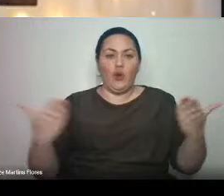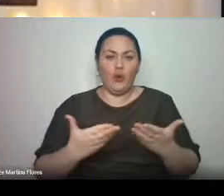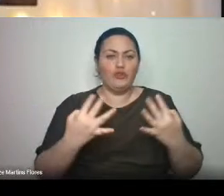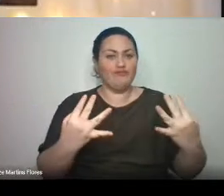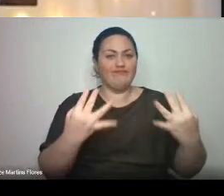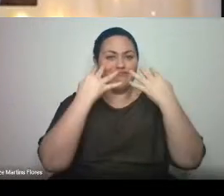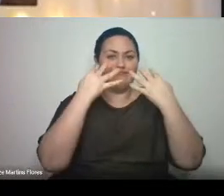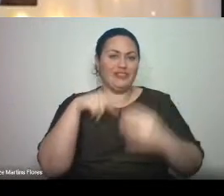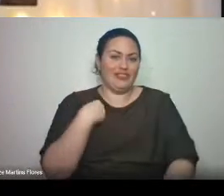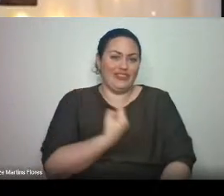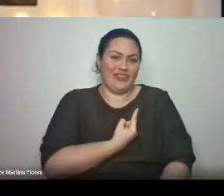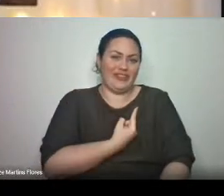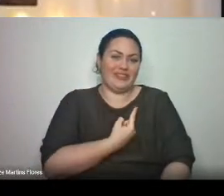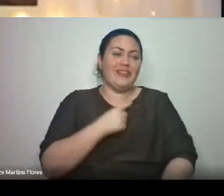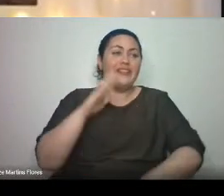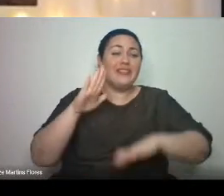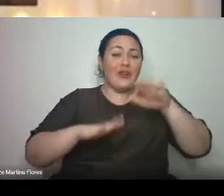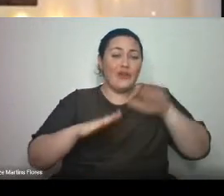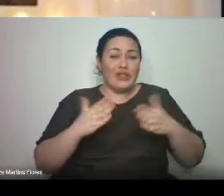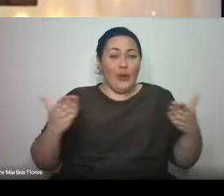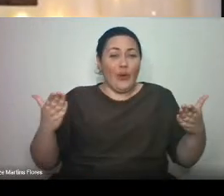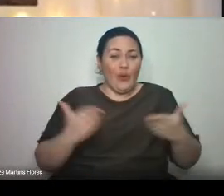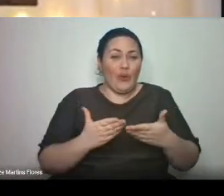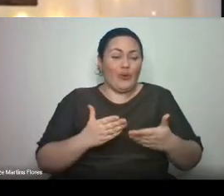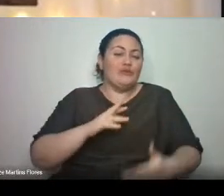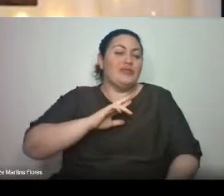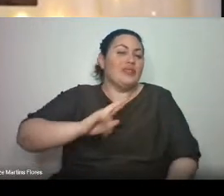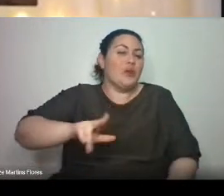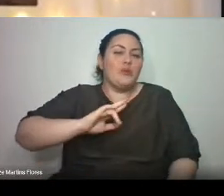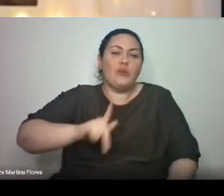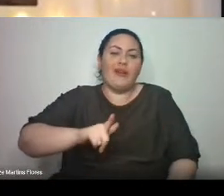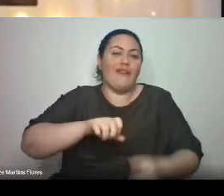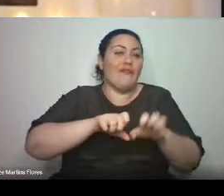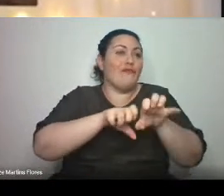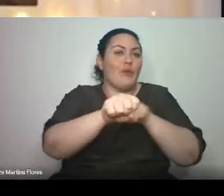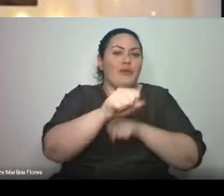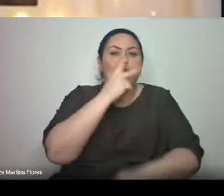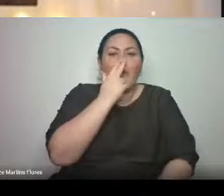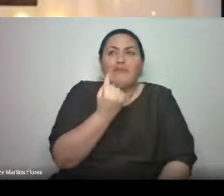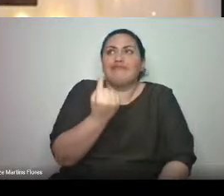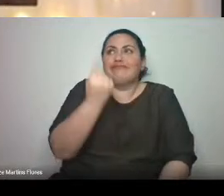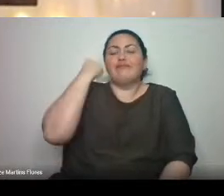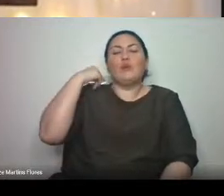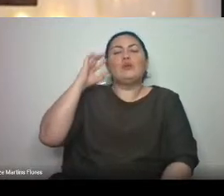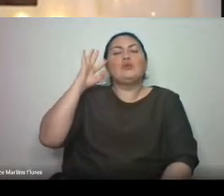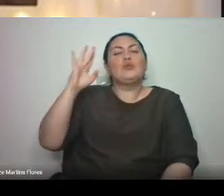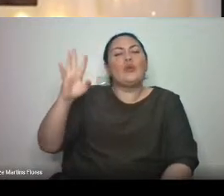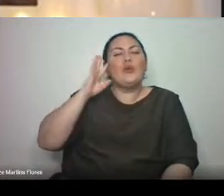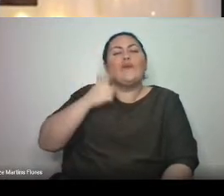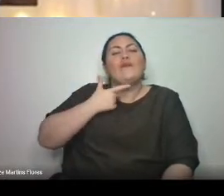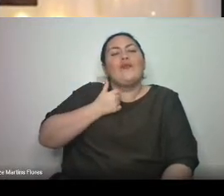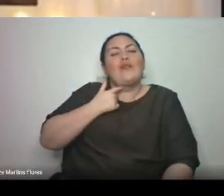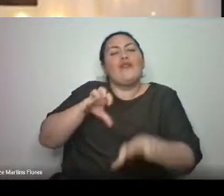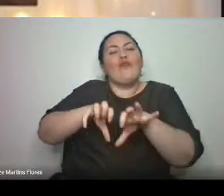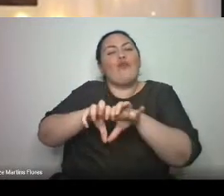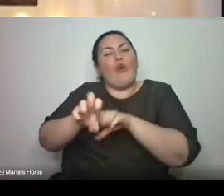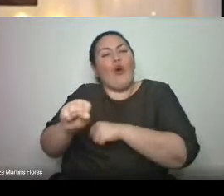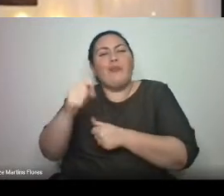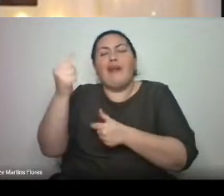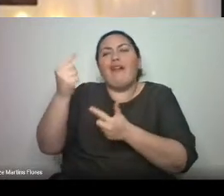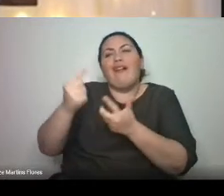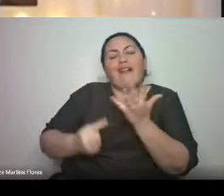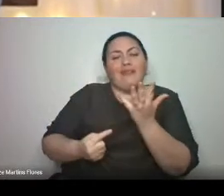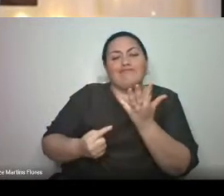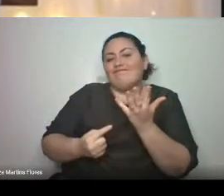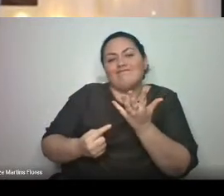Talvez esse dia não esteja sendo como nós formando o Sonhamos há quatro anos atrás, quando a gente ingressou na UFSP. Mas a gente só pode